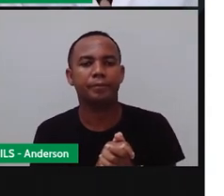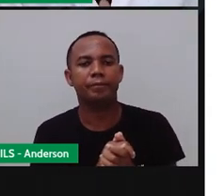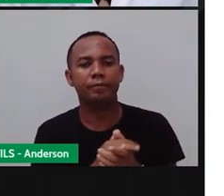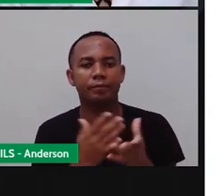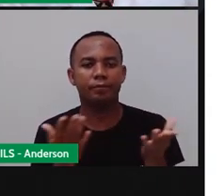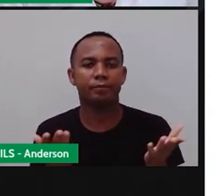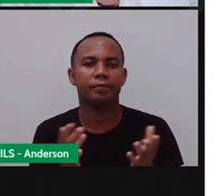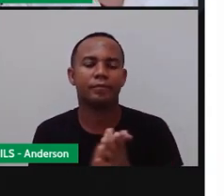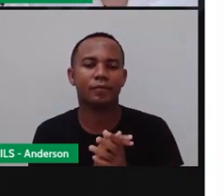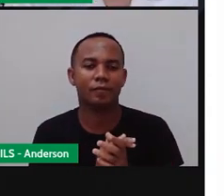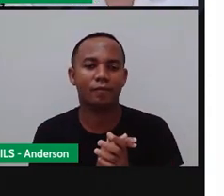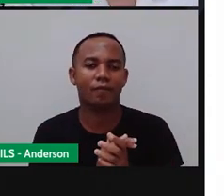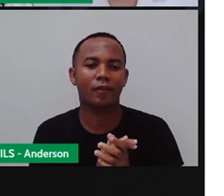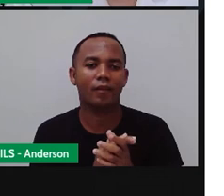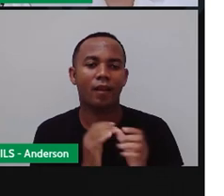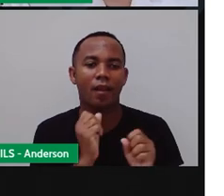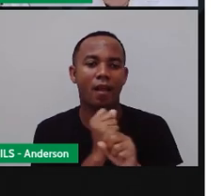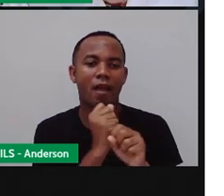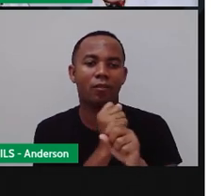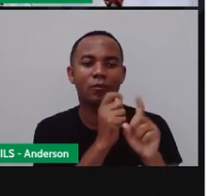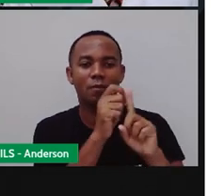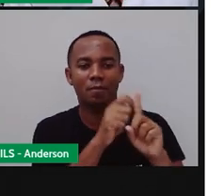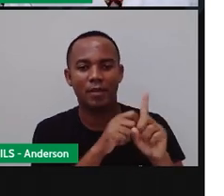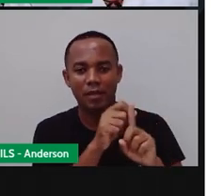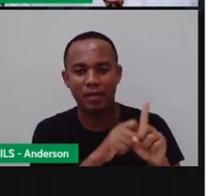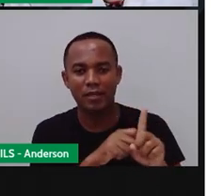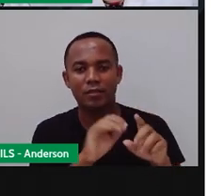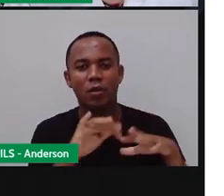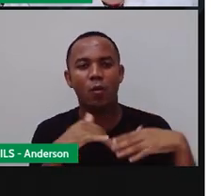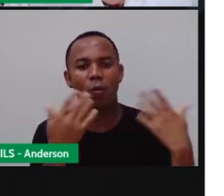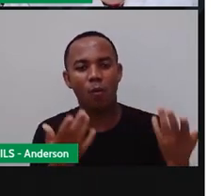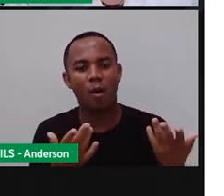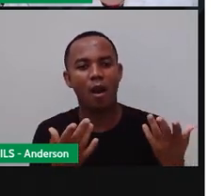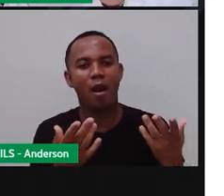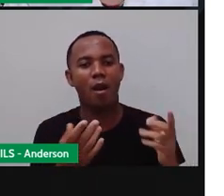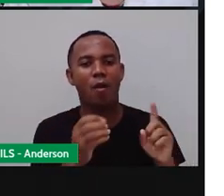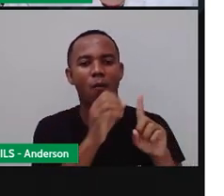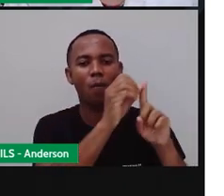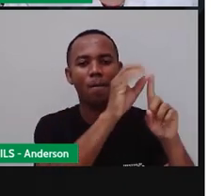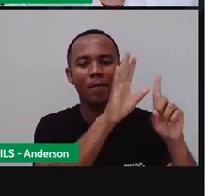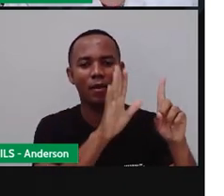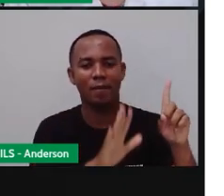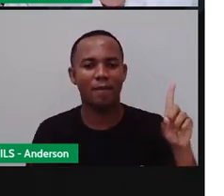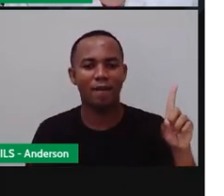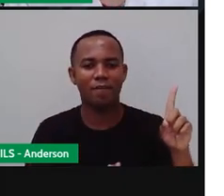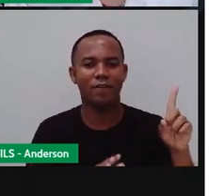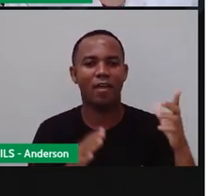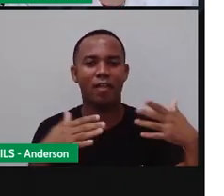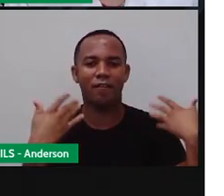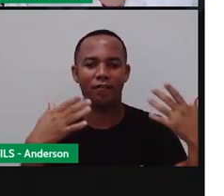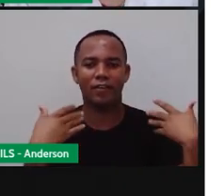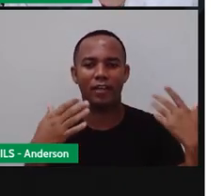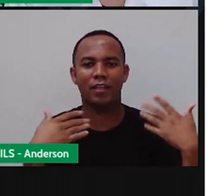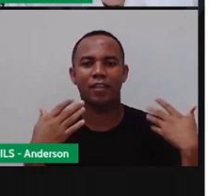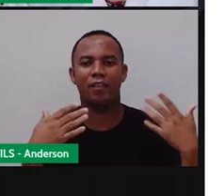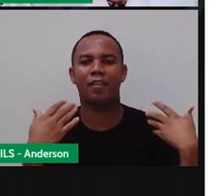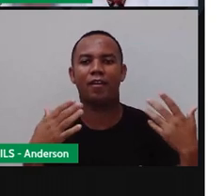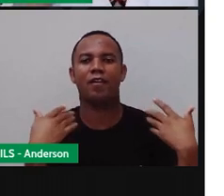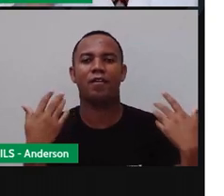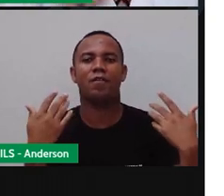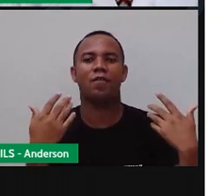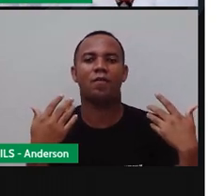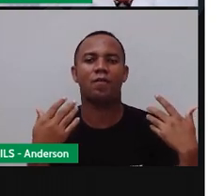As estações do ano são, vocês já sabem, não é isso? Primavera, verão, outono e inverno.